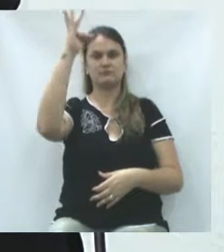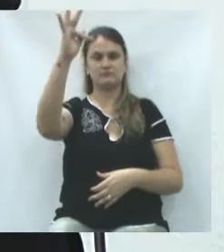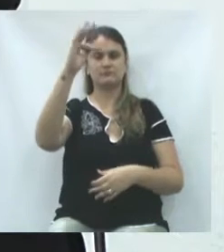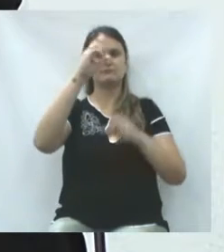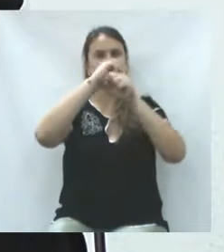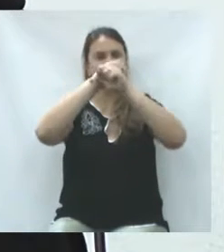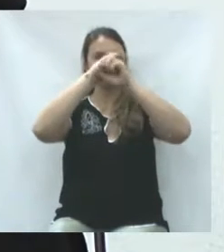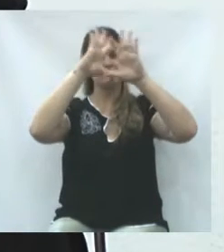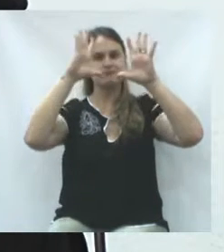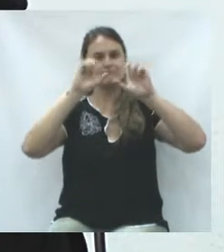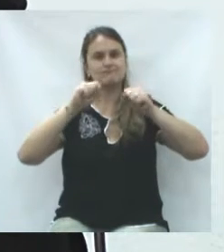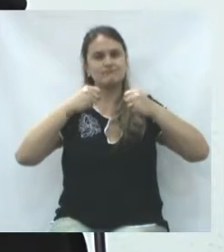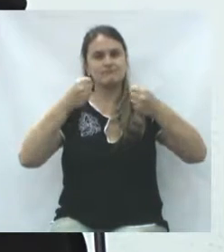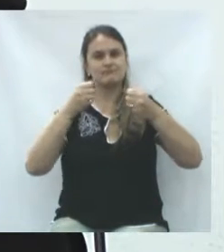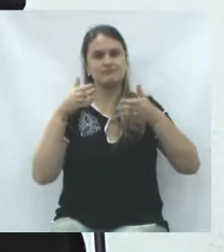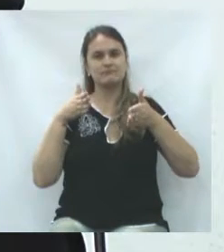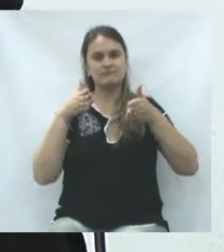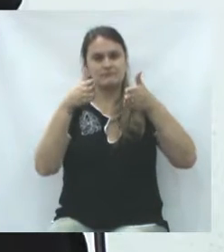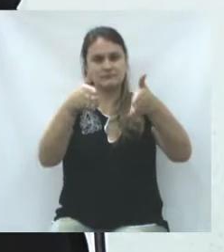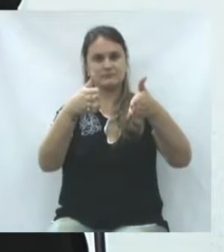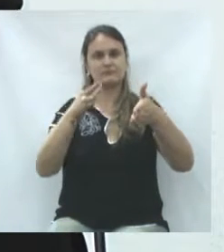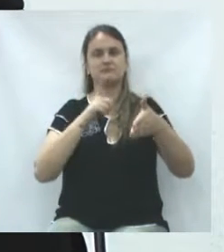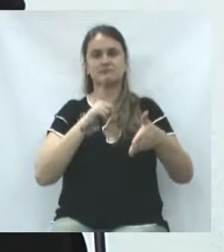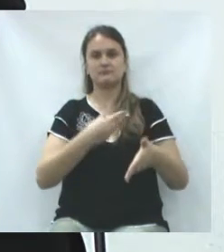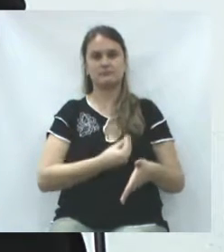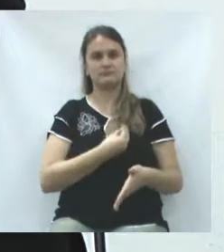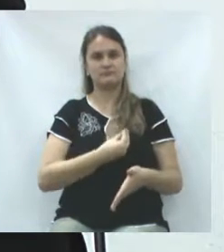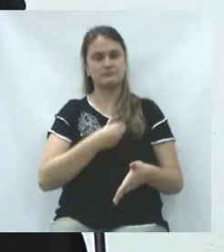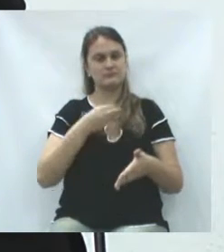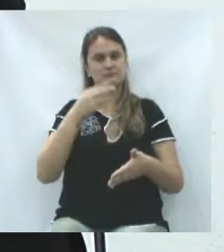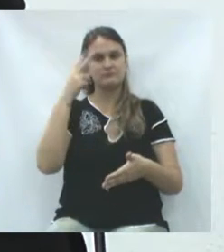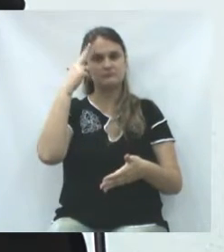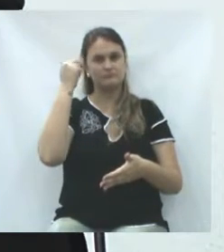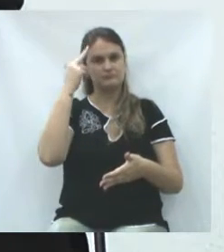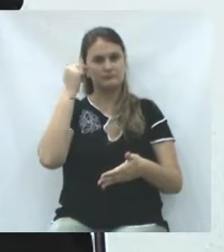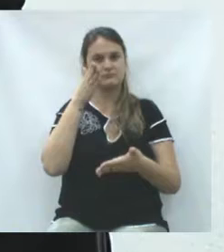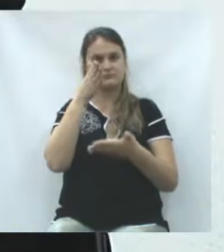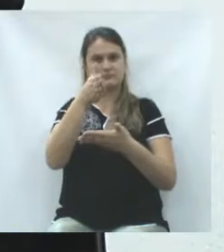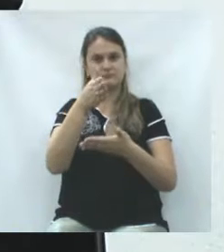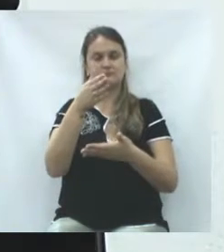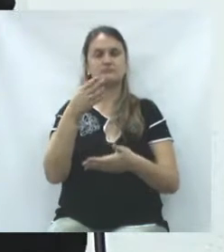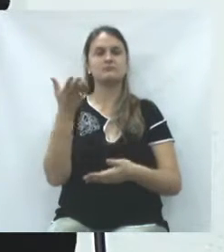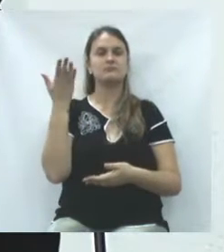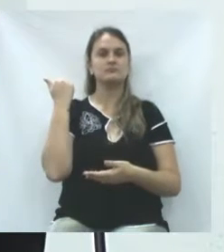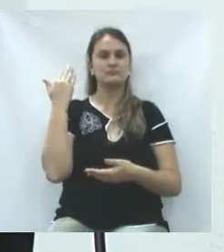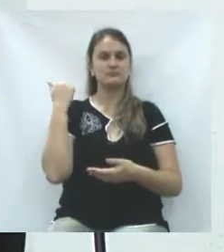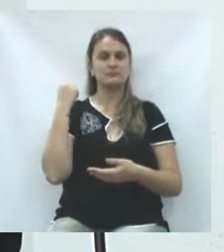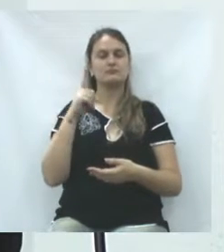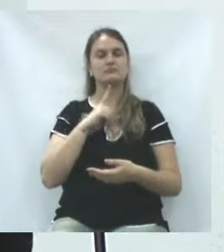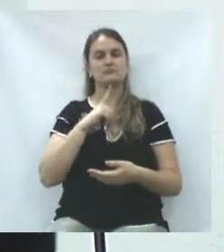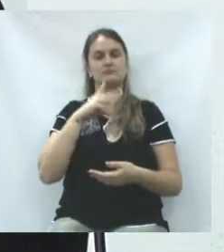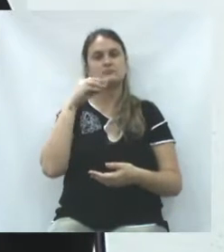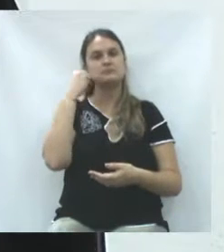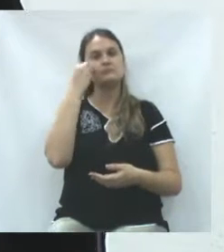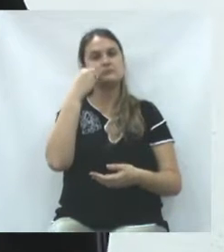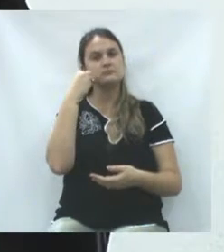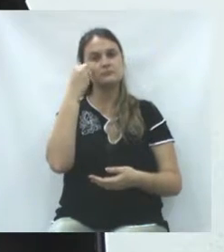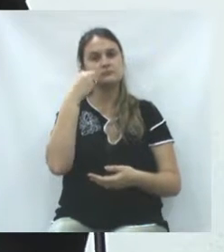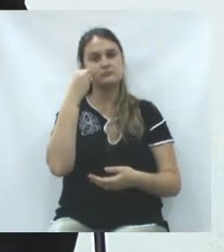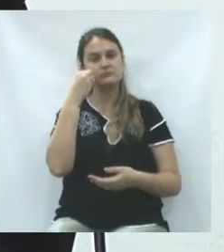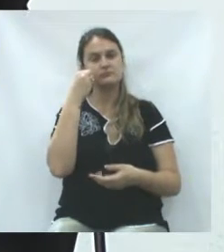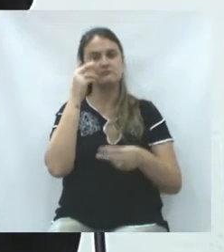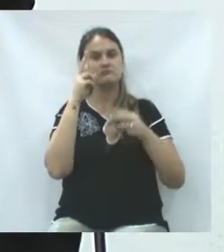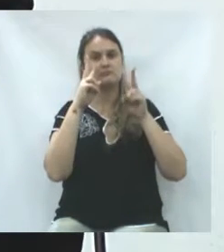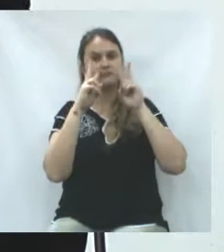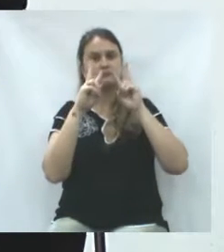clareza nos passos e a sequência na sua vida. Há poucos dias atrás, tive a oportunidade